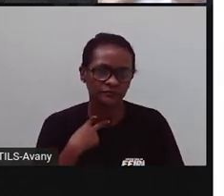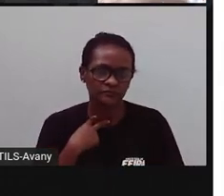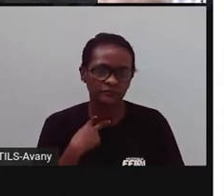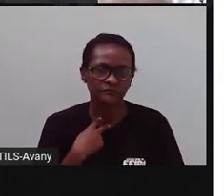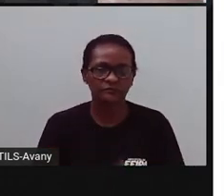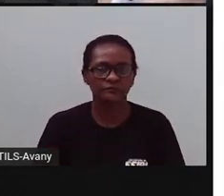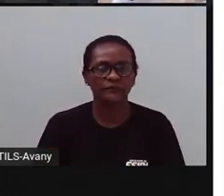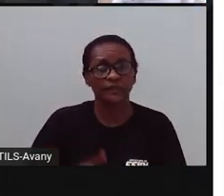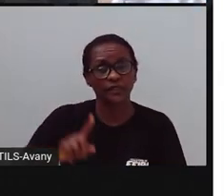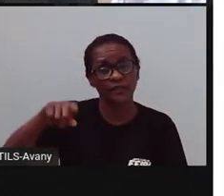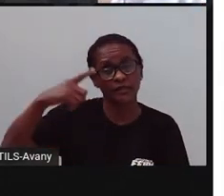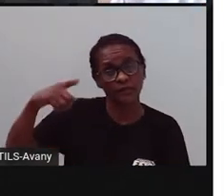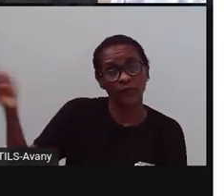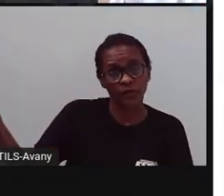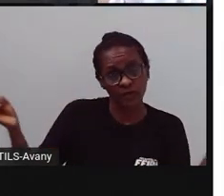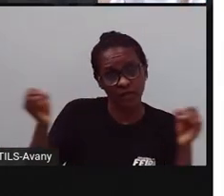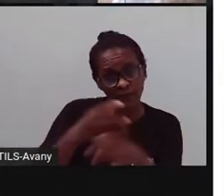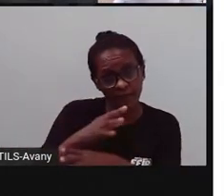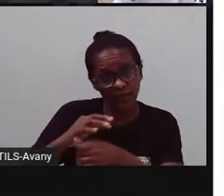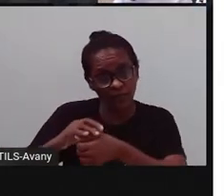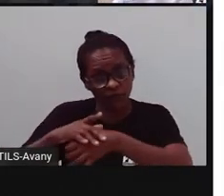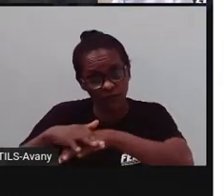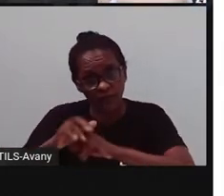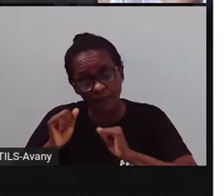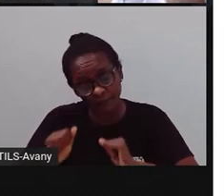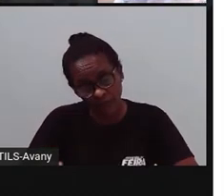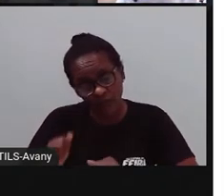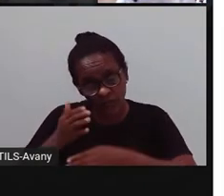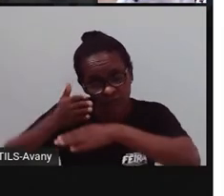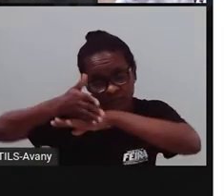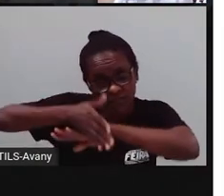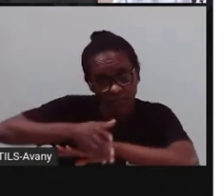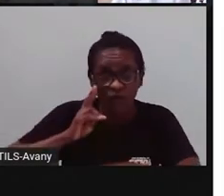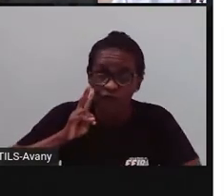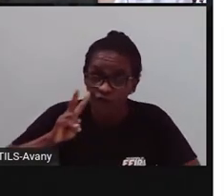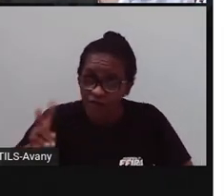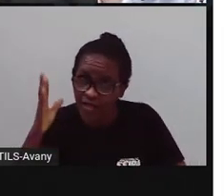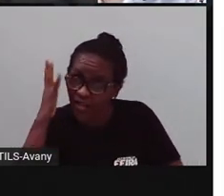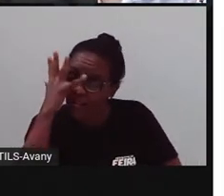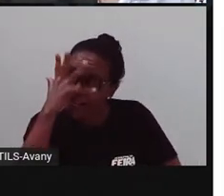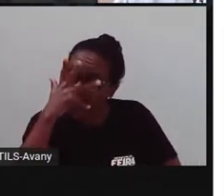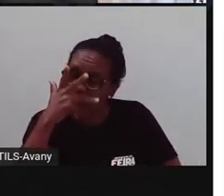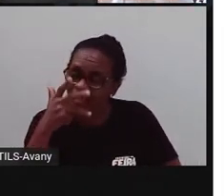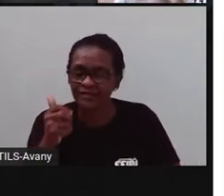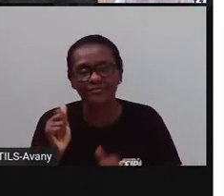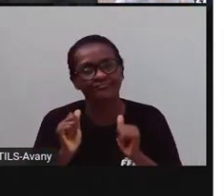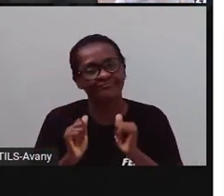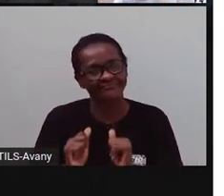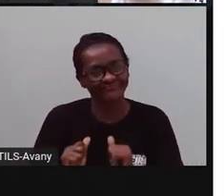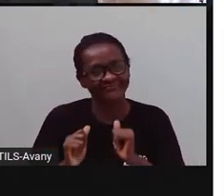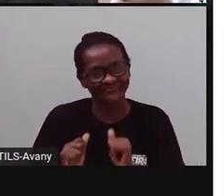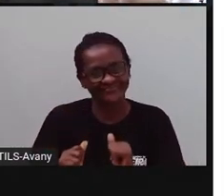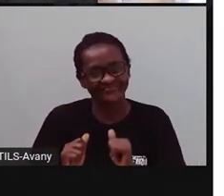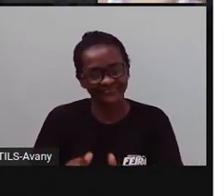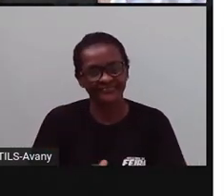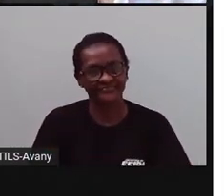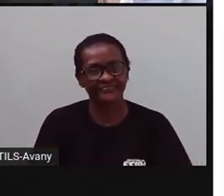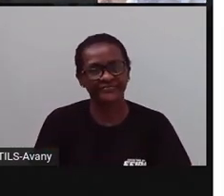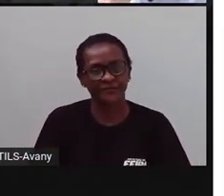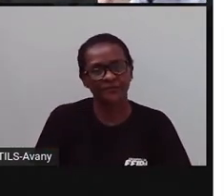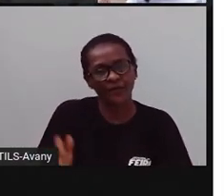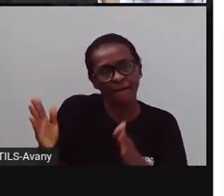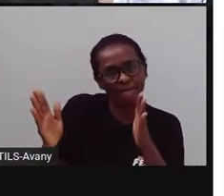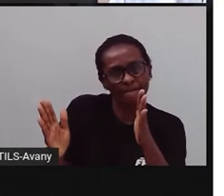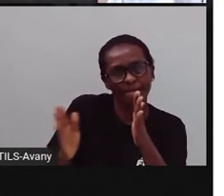né? Então, tem muitas exposições de feirense, né? Lá nesse Museu de Arte, né? Então, é importante. Ele fica do